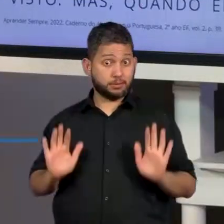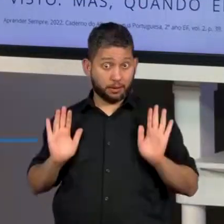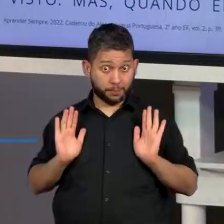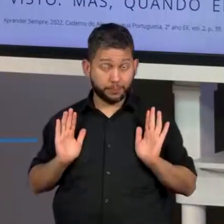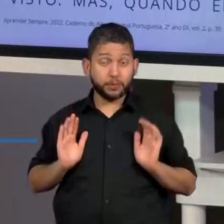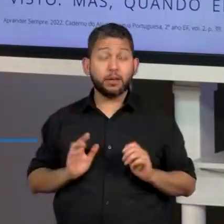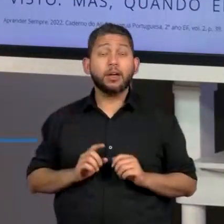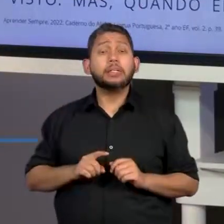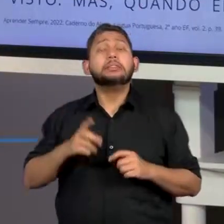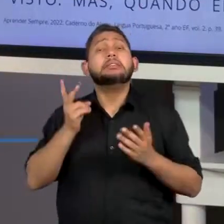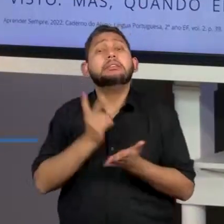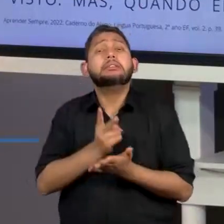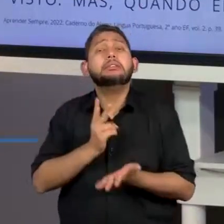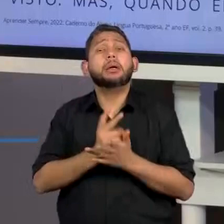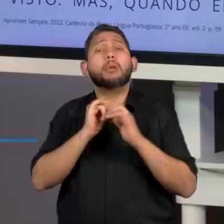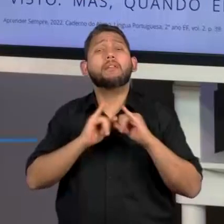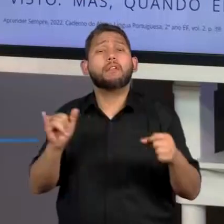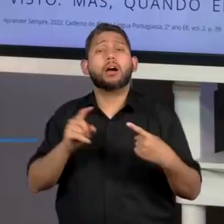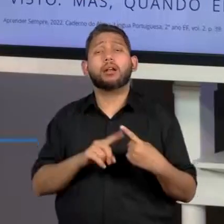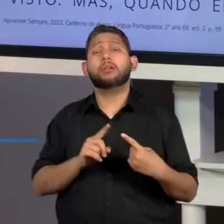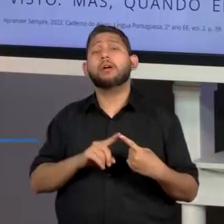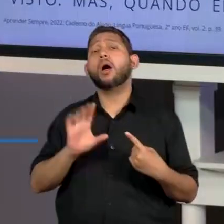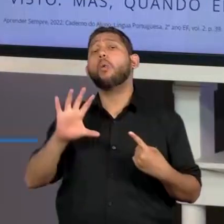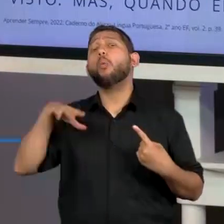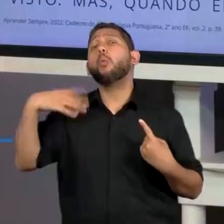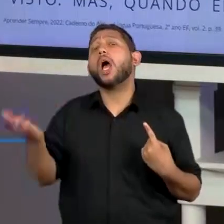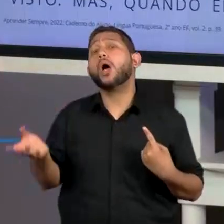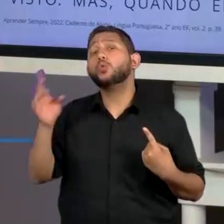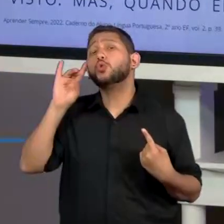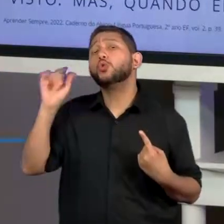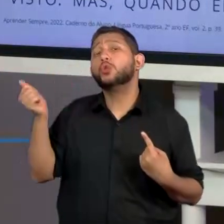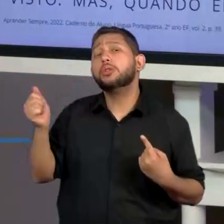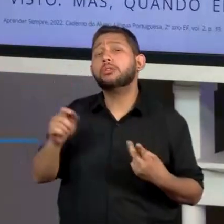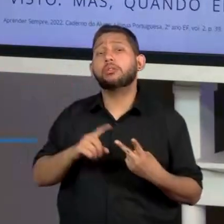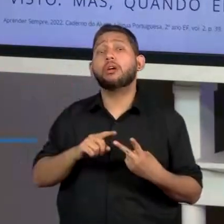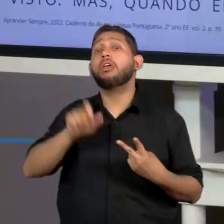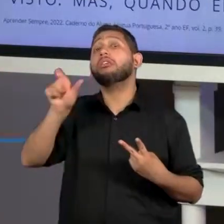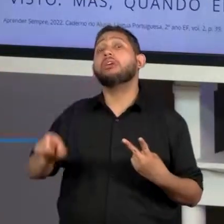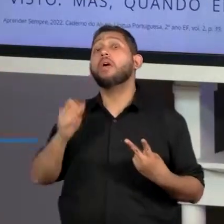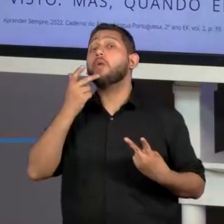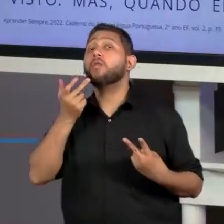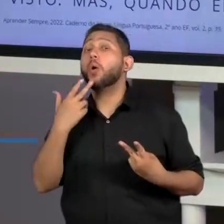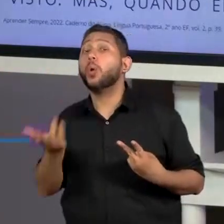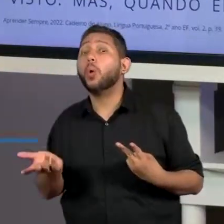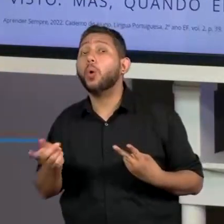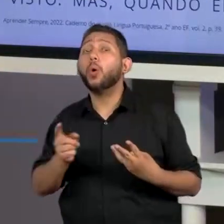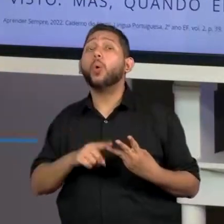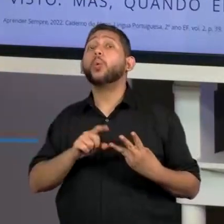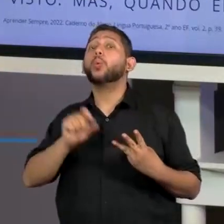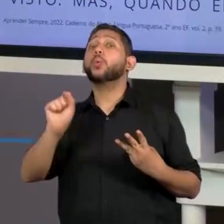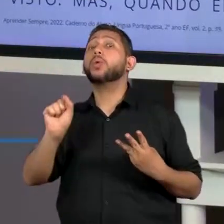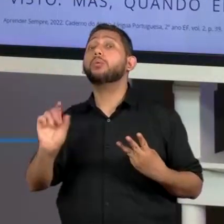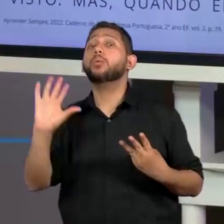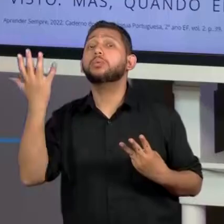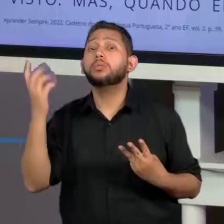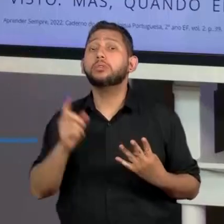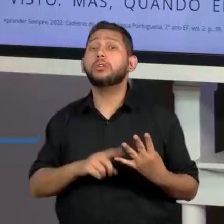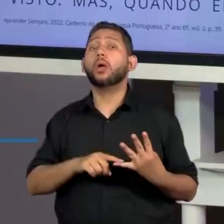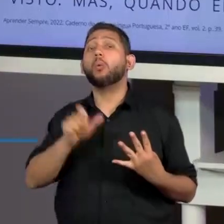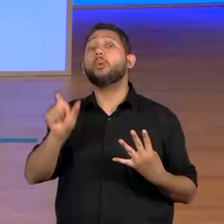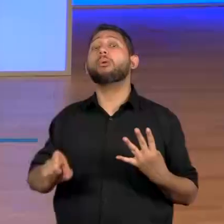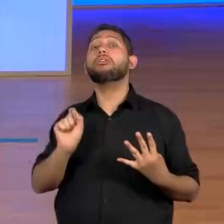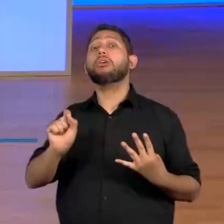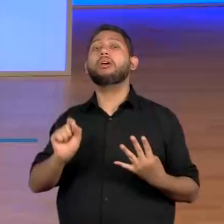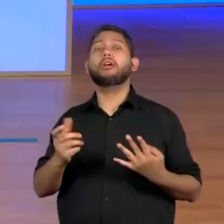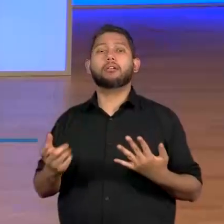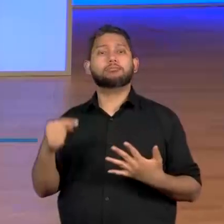onde e por quê ou por quem, né? E trazer essa curiosidade. Então, no caso aqui, nós podemos ver nessa notícia,